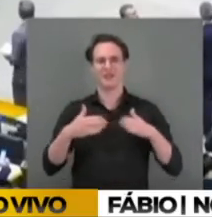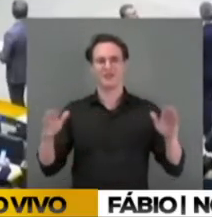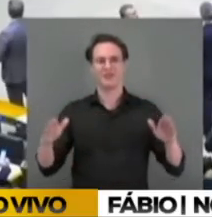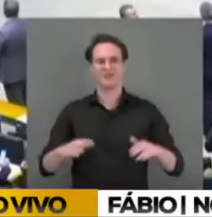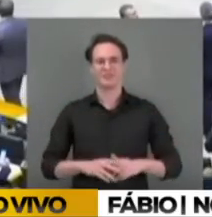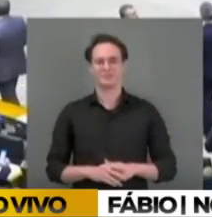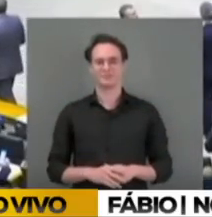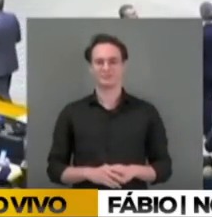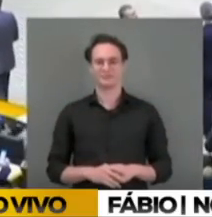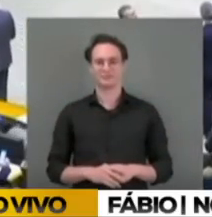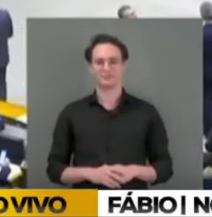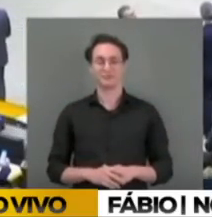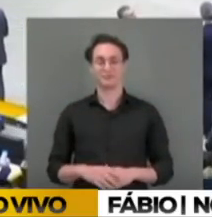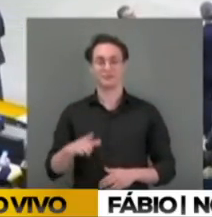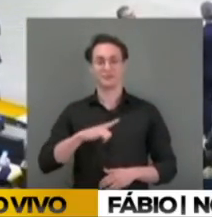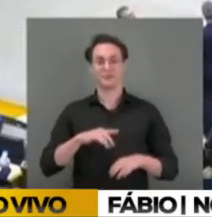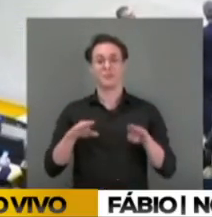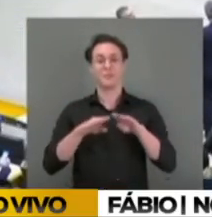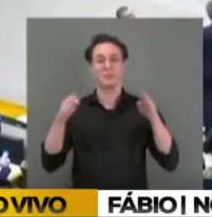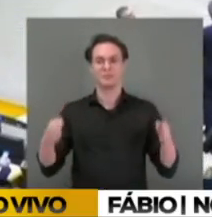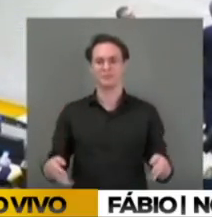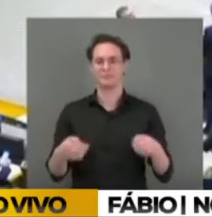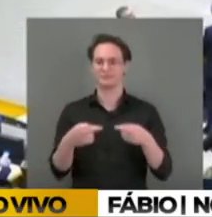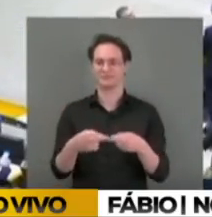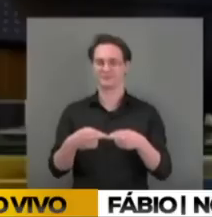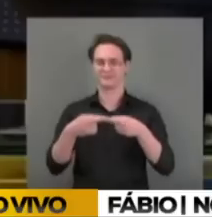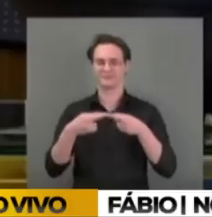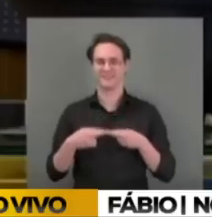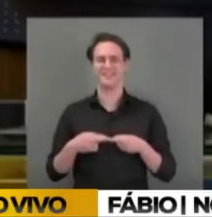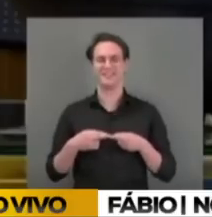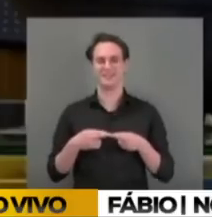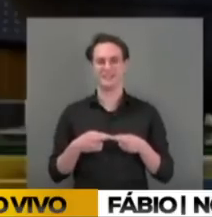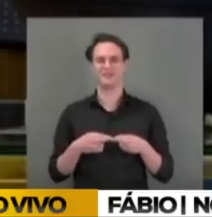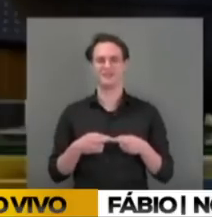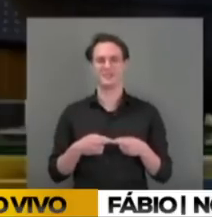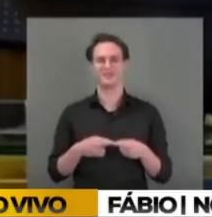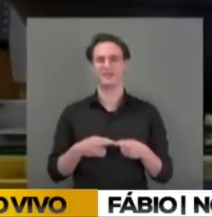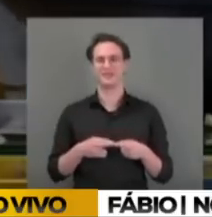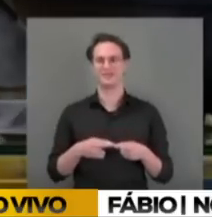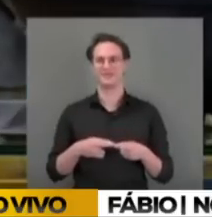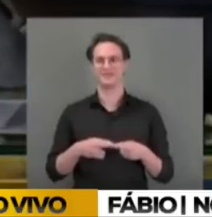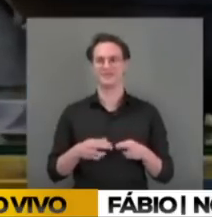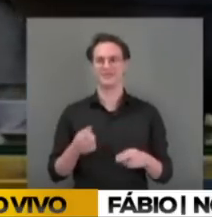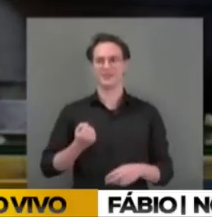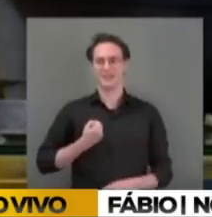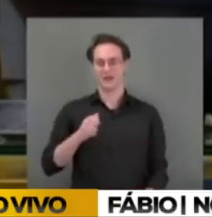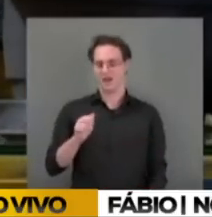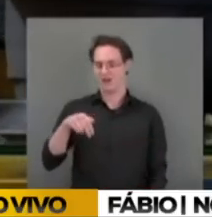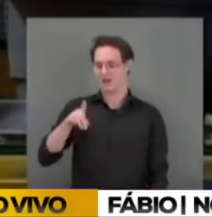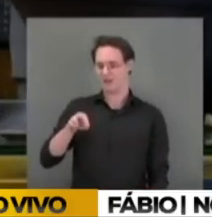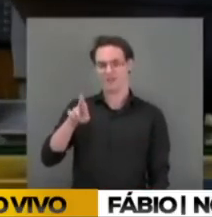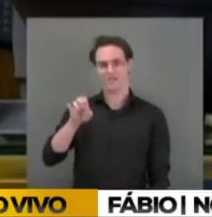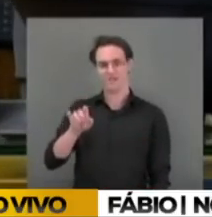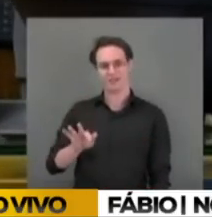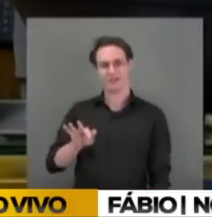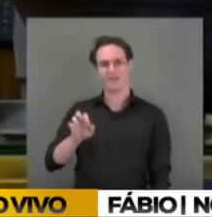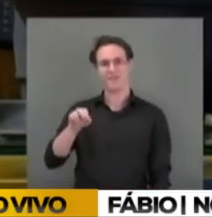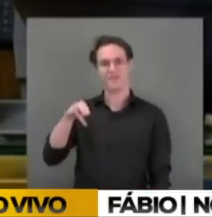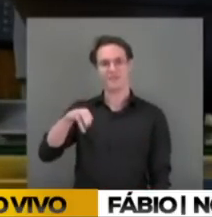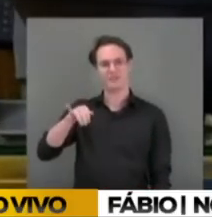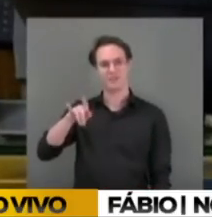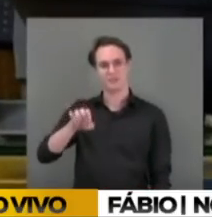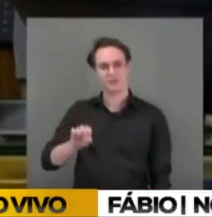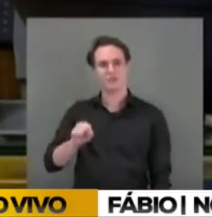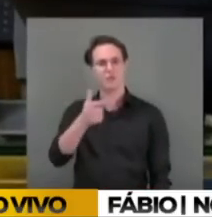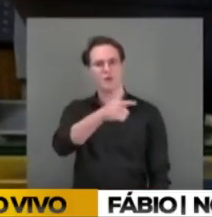Há sobre a mesa o requerimento de autoria do ilustre deputado André Fernandes e de outros parlamentares.